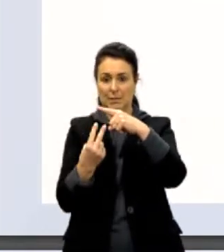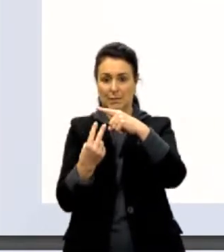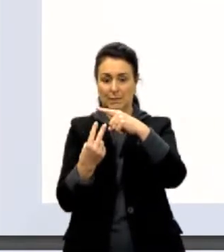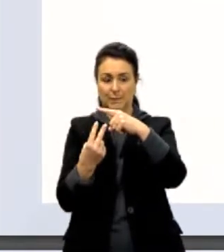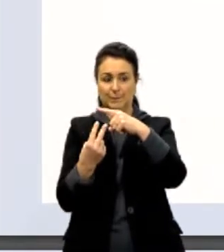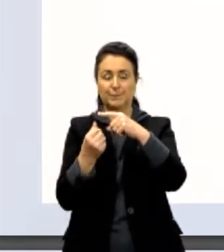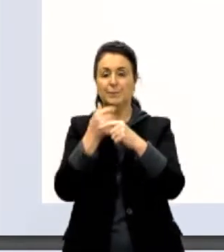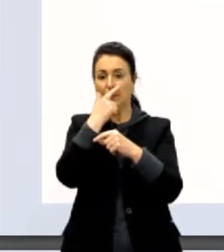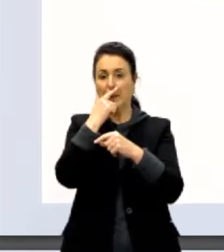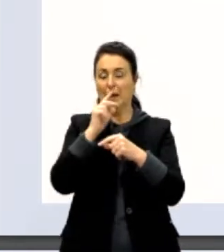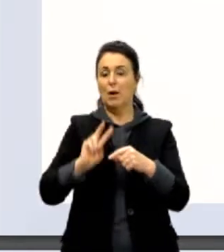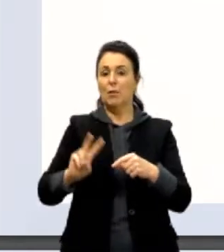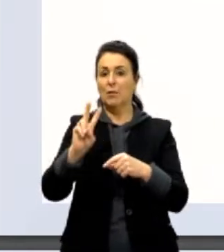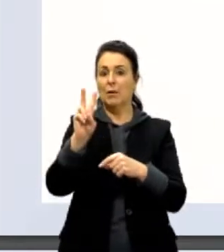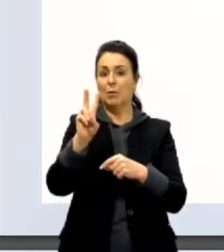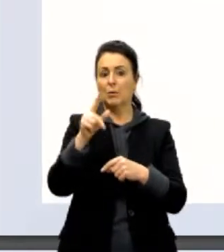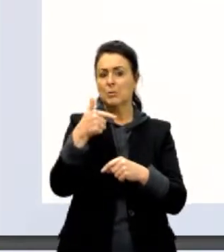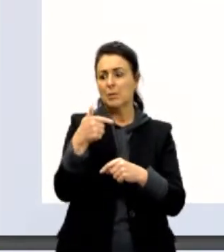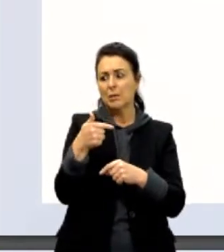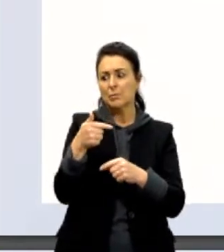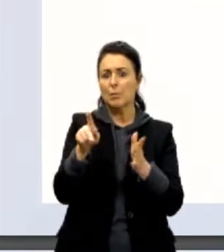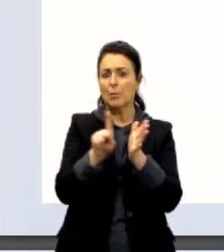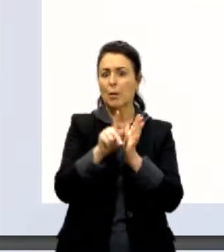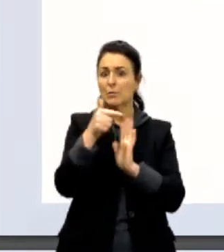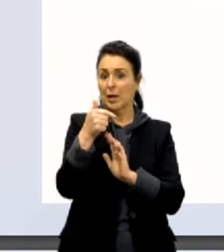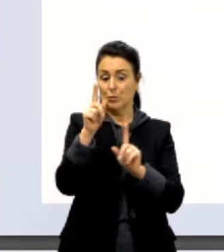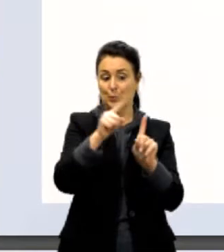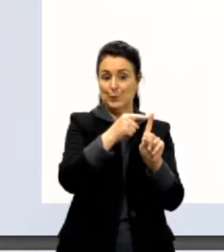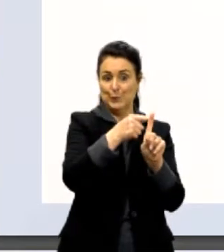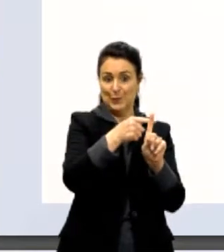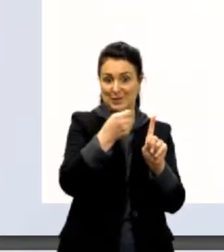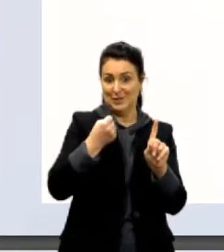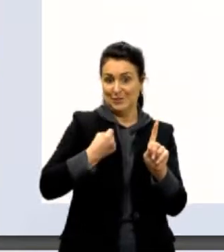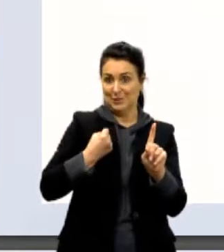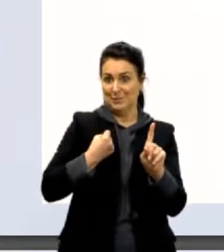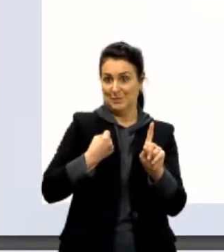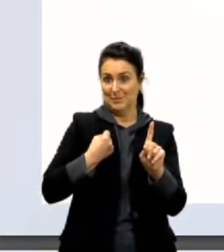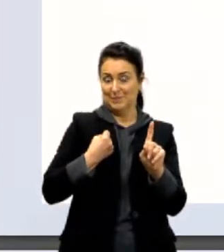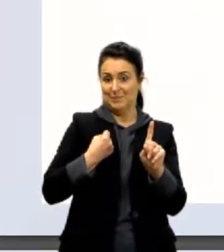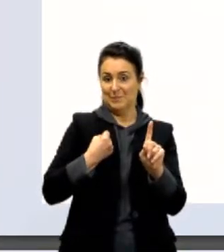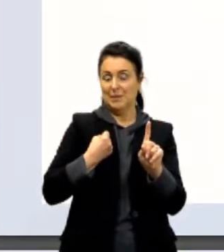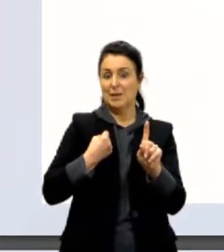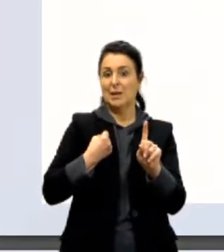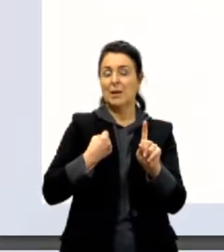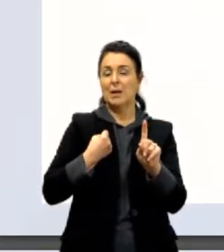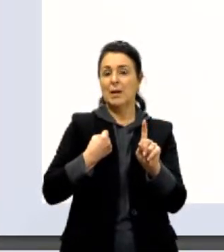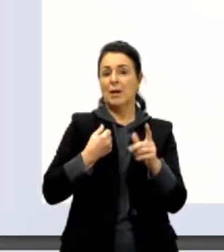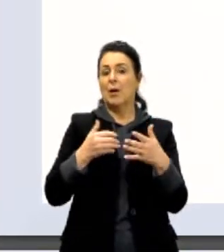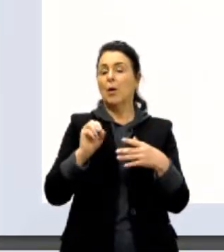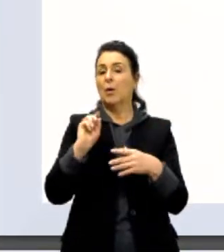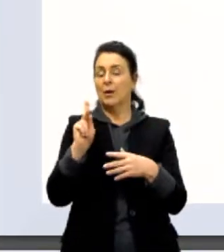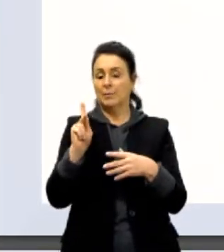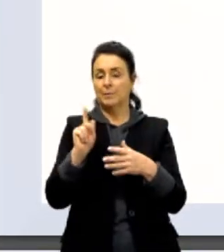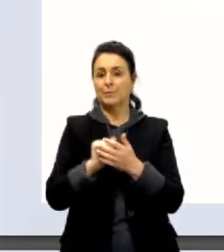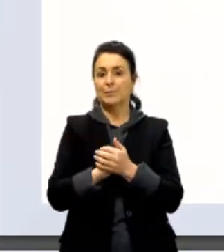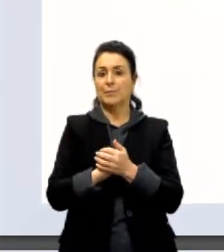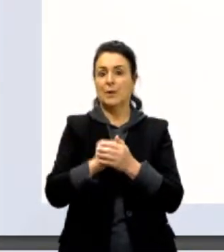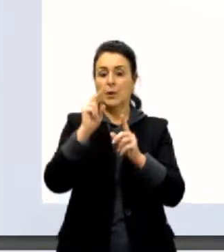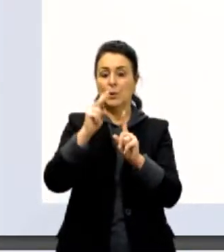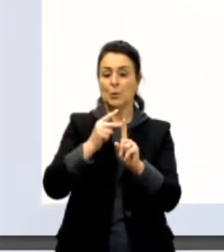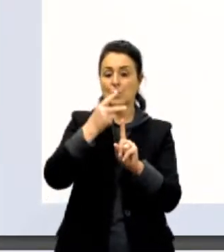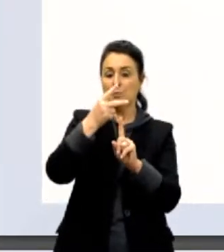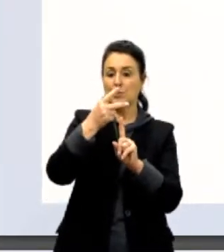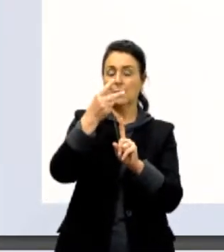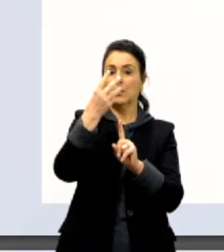valor absoluto de 7 é o próprio 7, que é positivo, né? E a primeira condição foi satisfeita. E o expoente